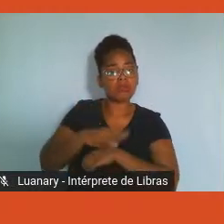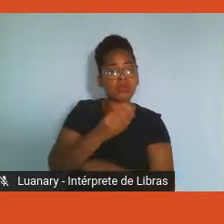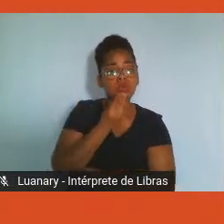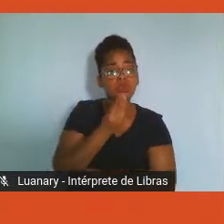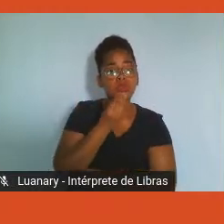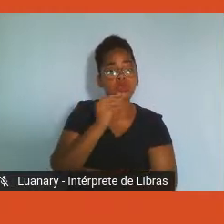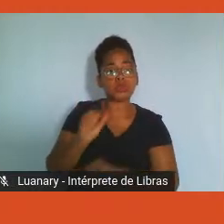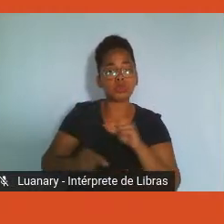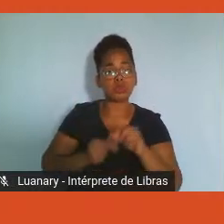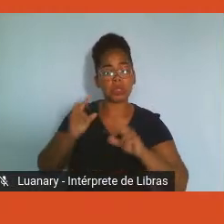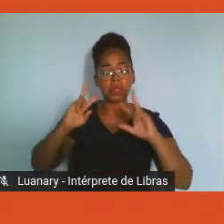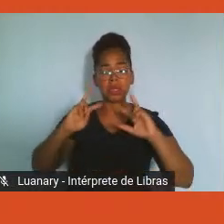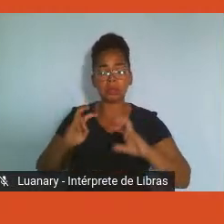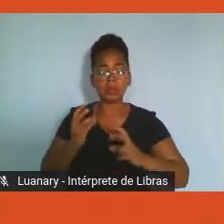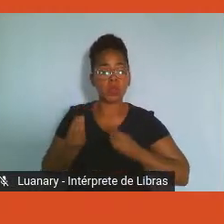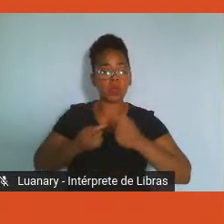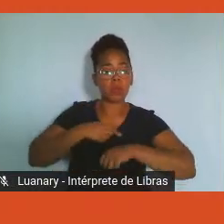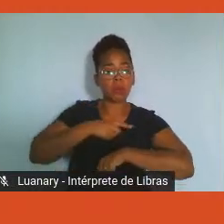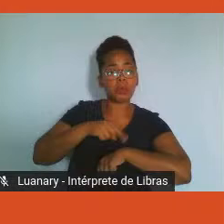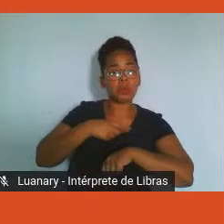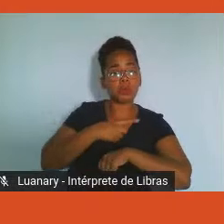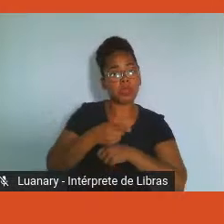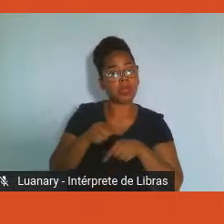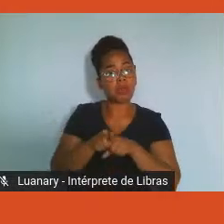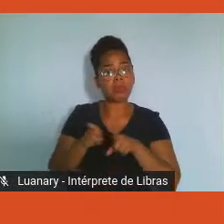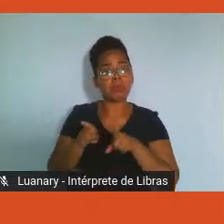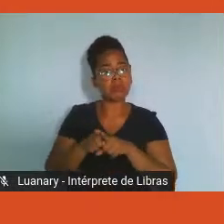prioridades e se replanejar,